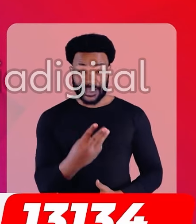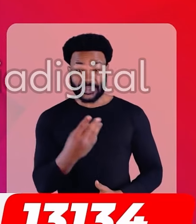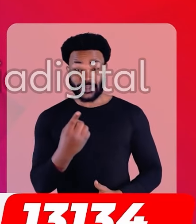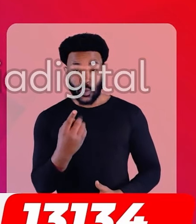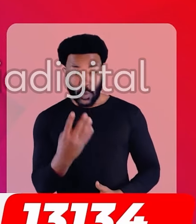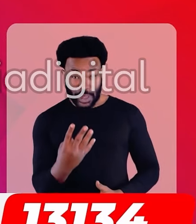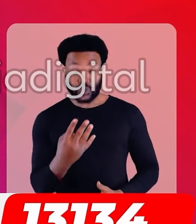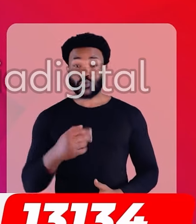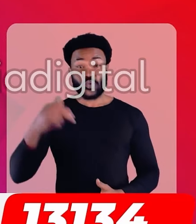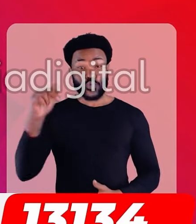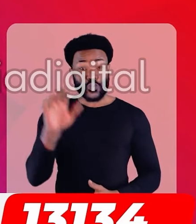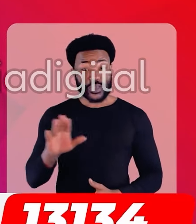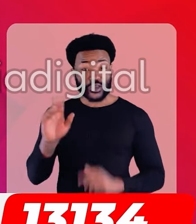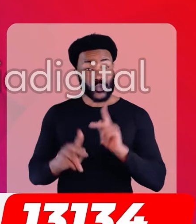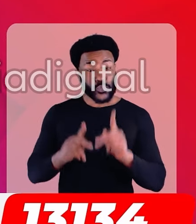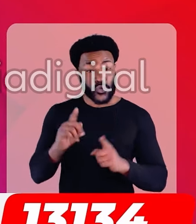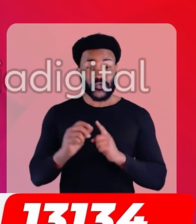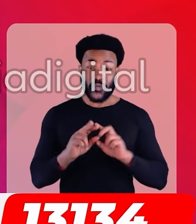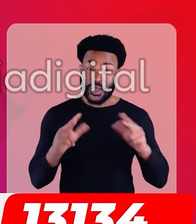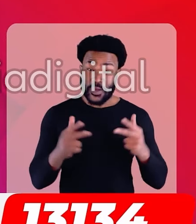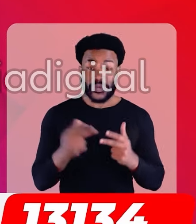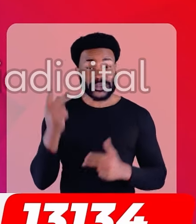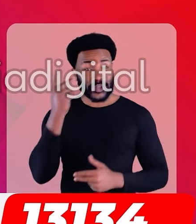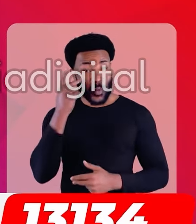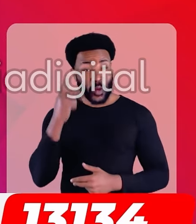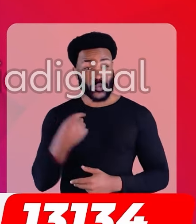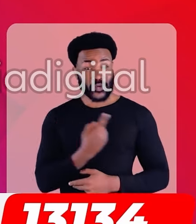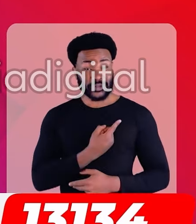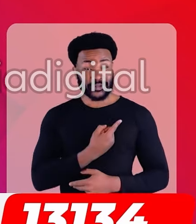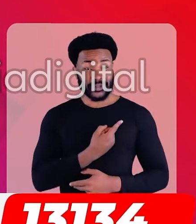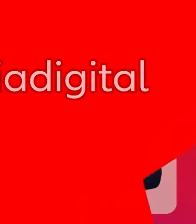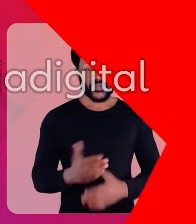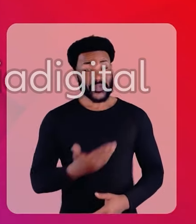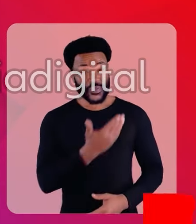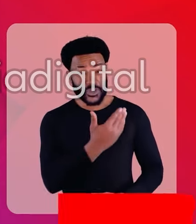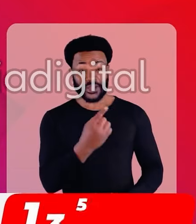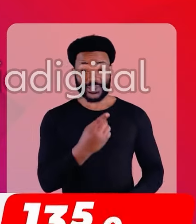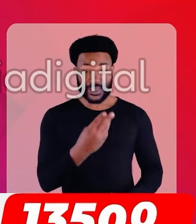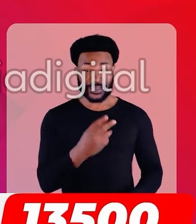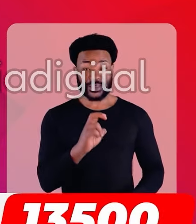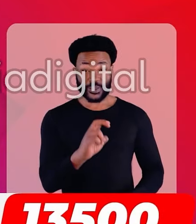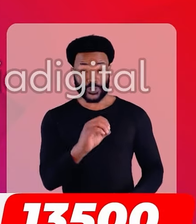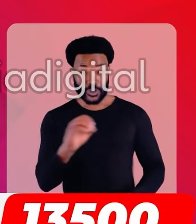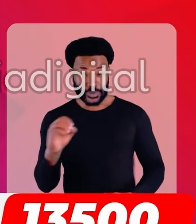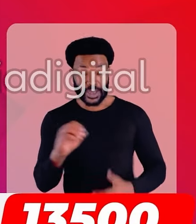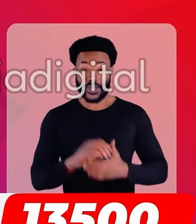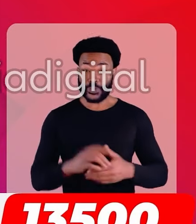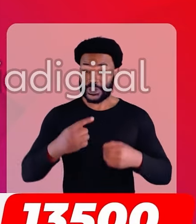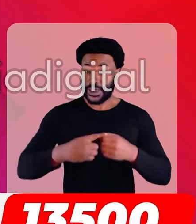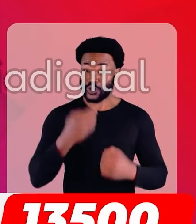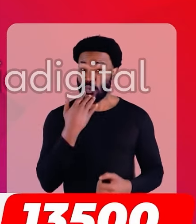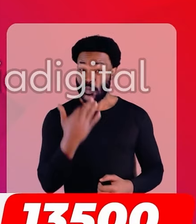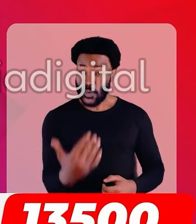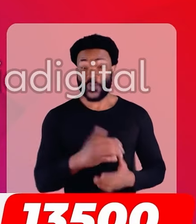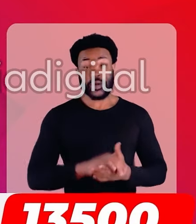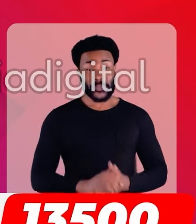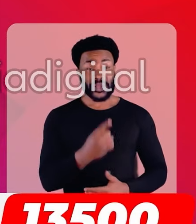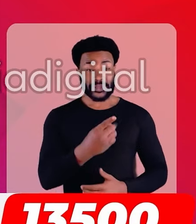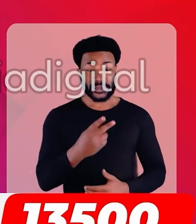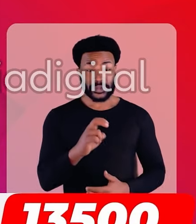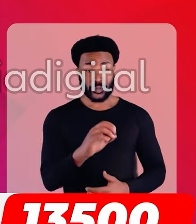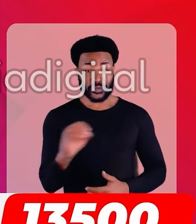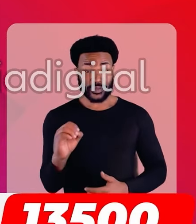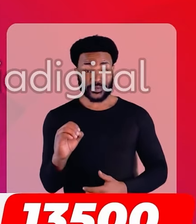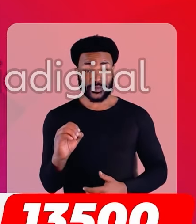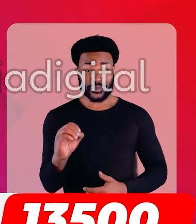Raimundo, 13134. Nordestino, o povo na Câmara por uma São Paulo da gente. De Azulú, 13500. Quero uma cidade mais colorida. De